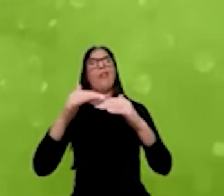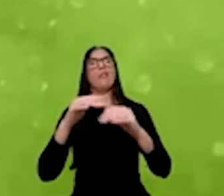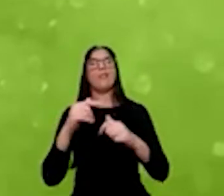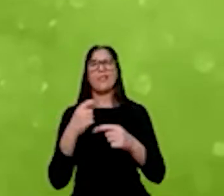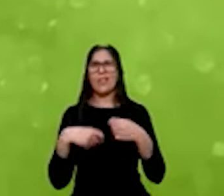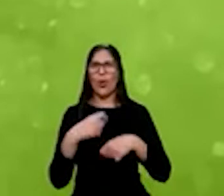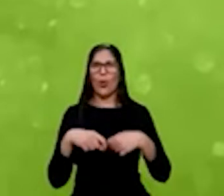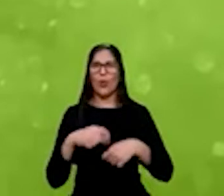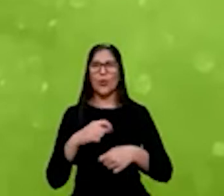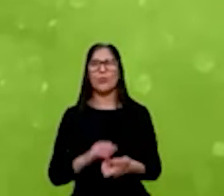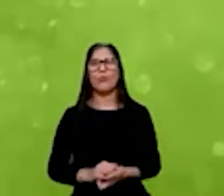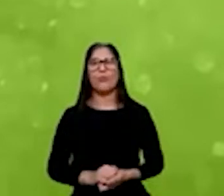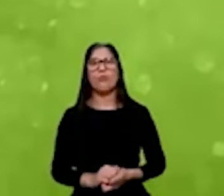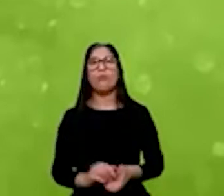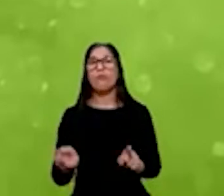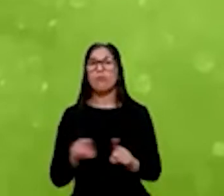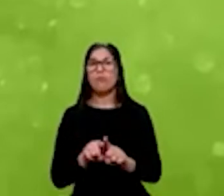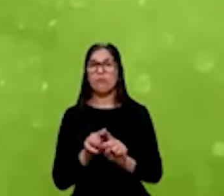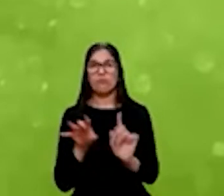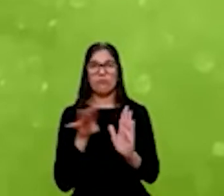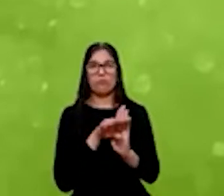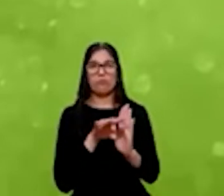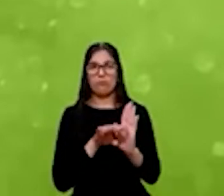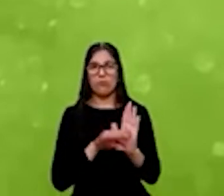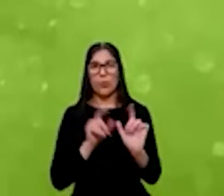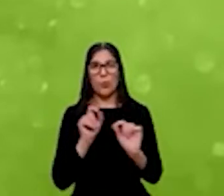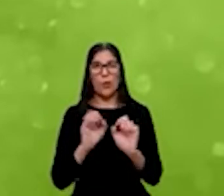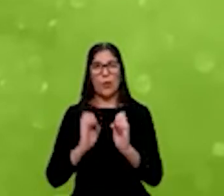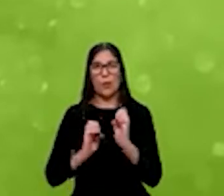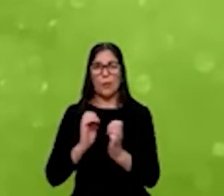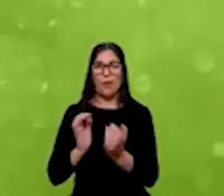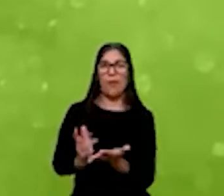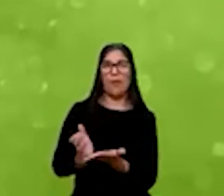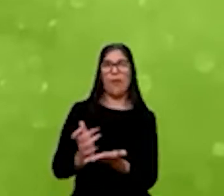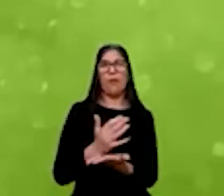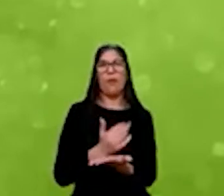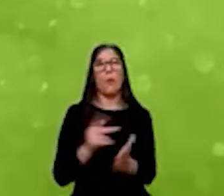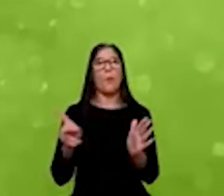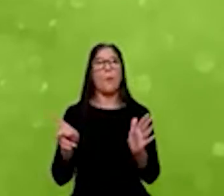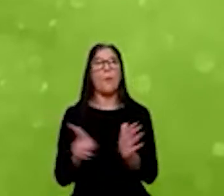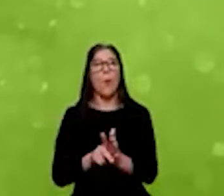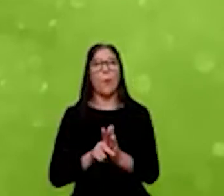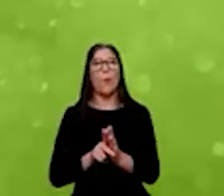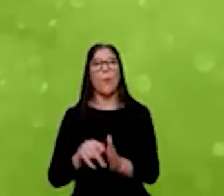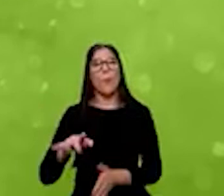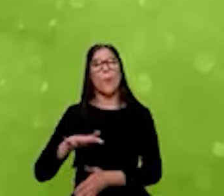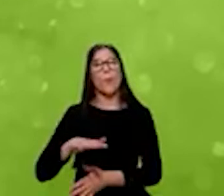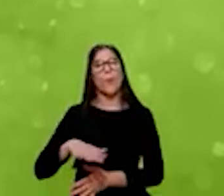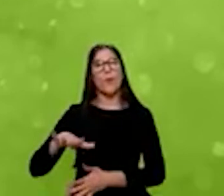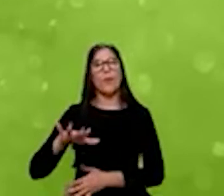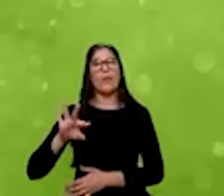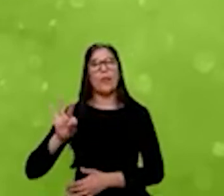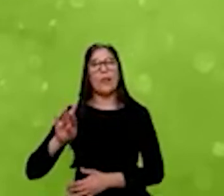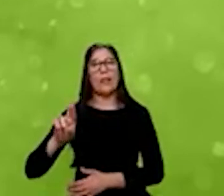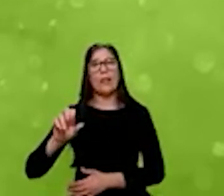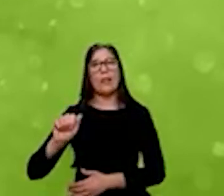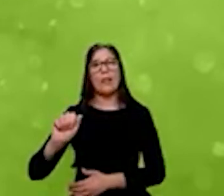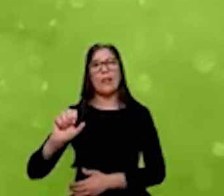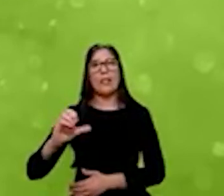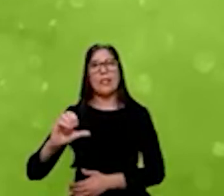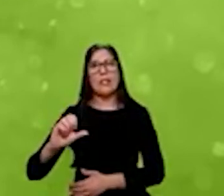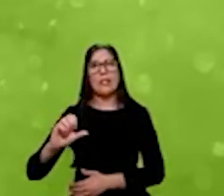Também, o programa acolhe empresas que a gente chama de estágio de tração. E aí, nós estamos trabalhando com 25